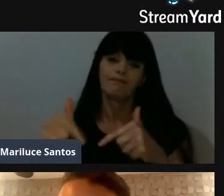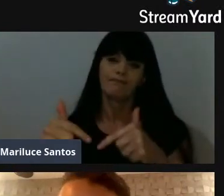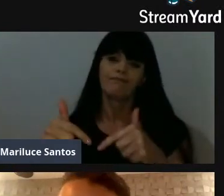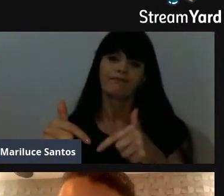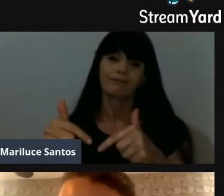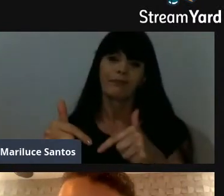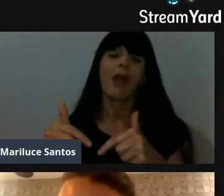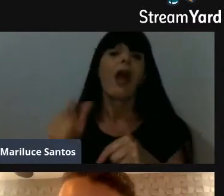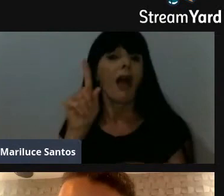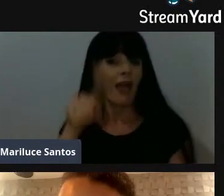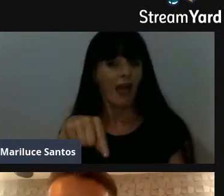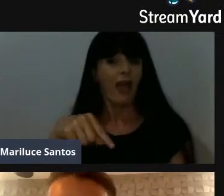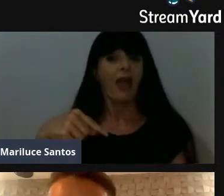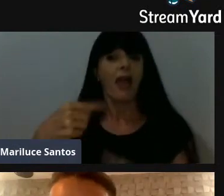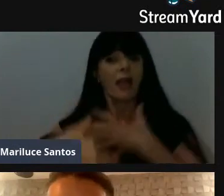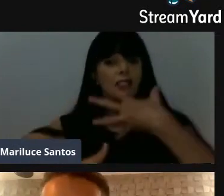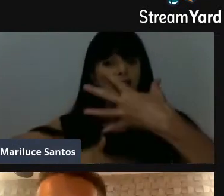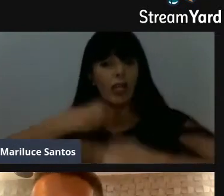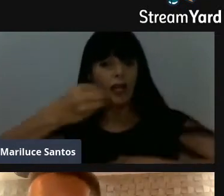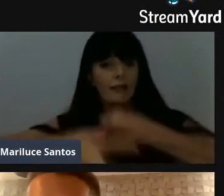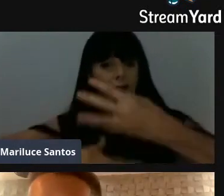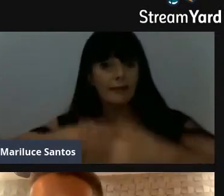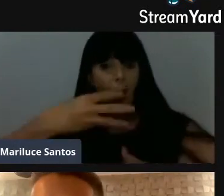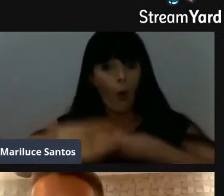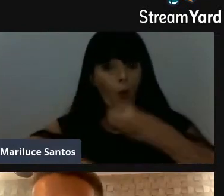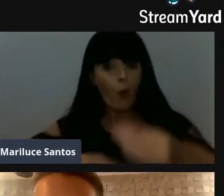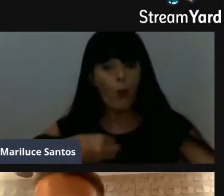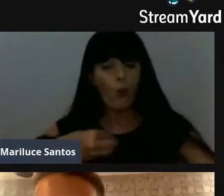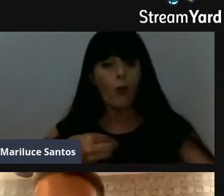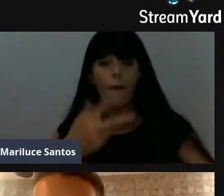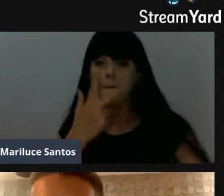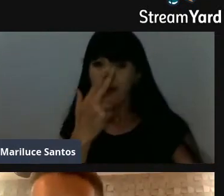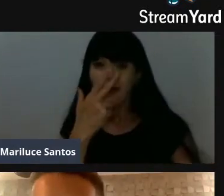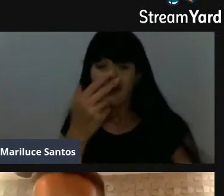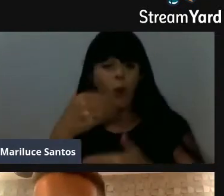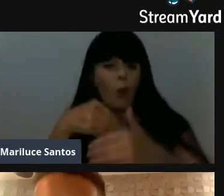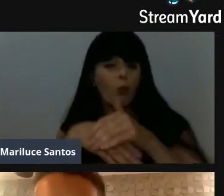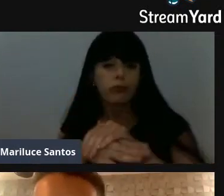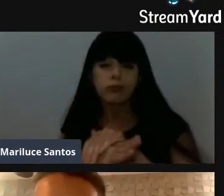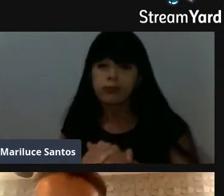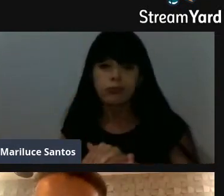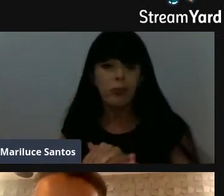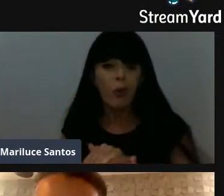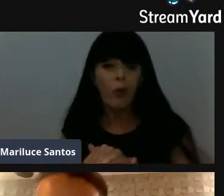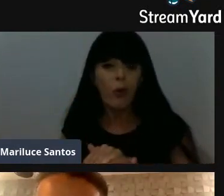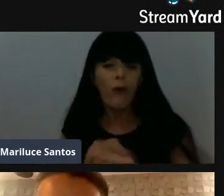geração, essa nova geração, uma geração que parece que acostumou a ter tudo pronto,